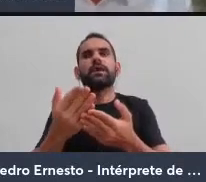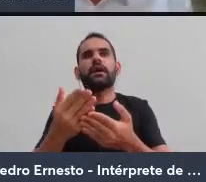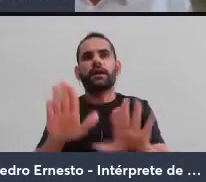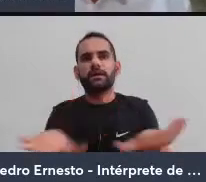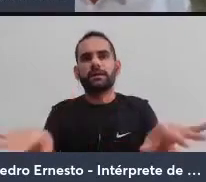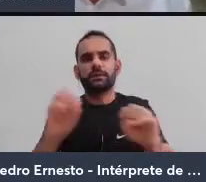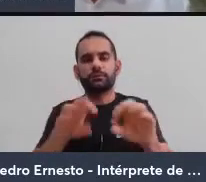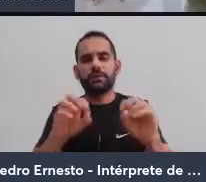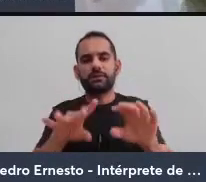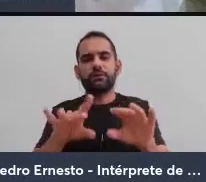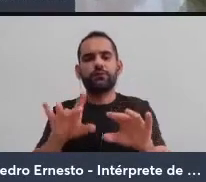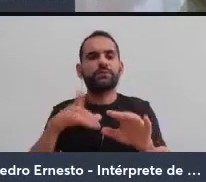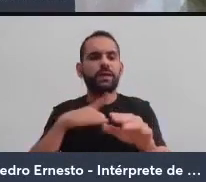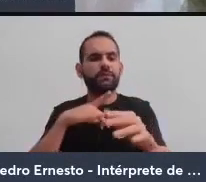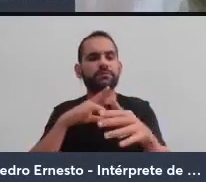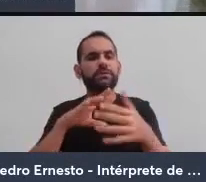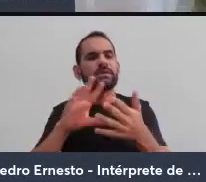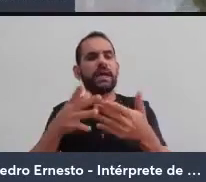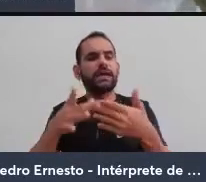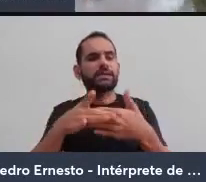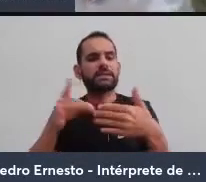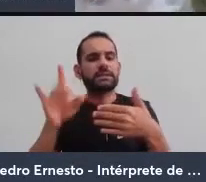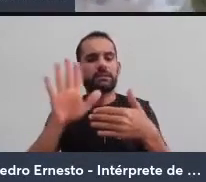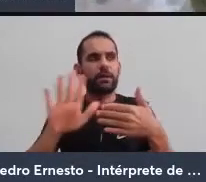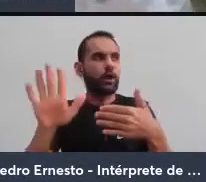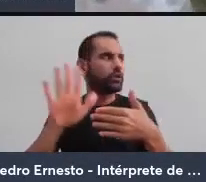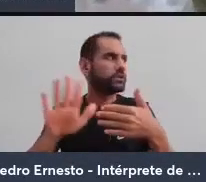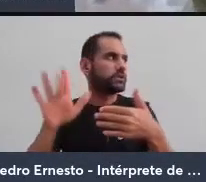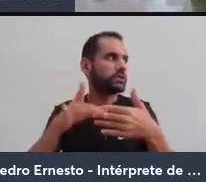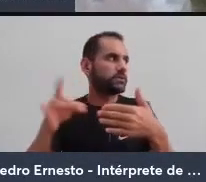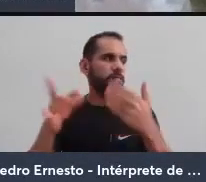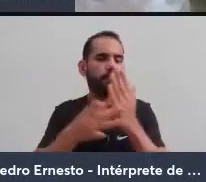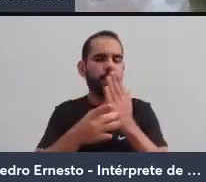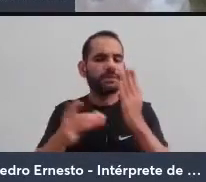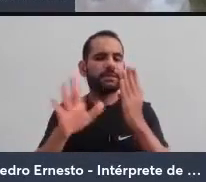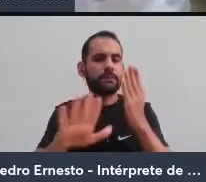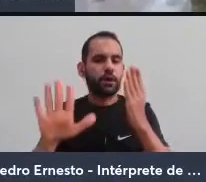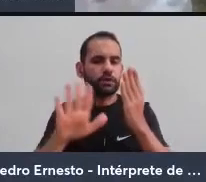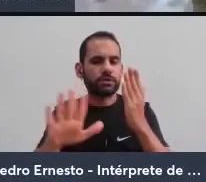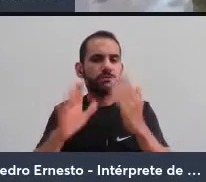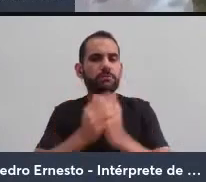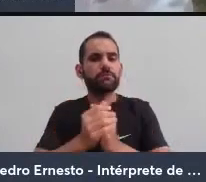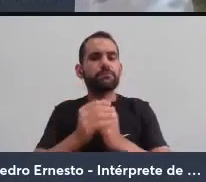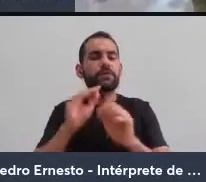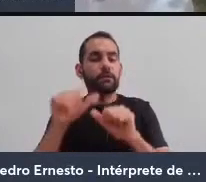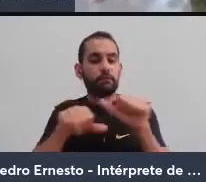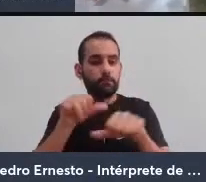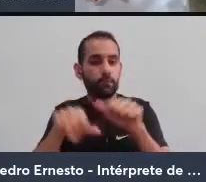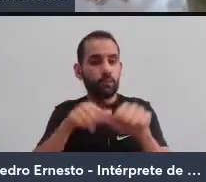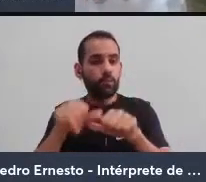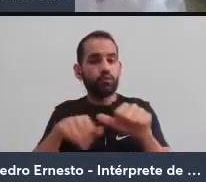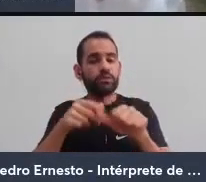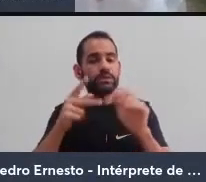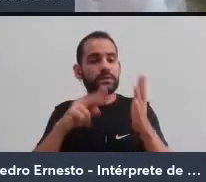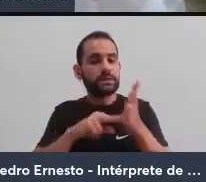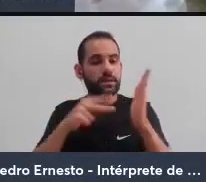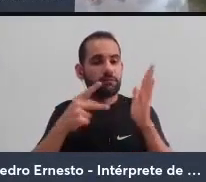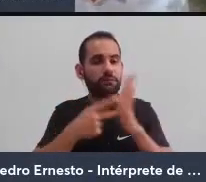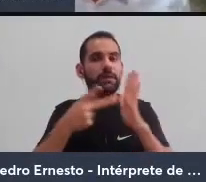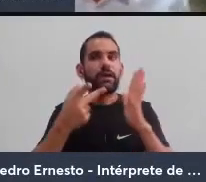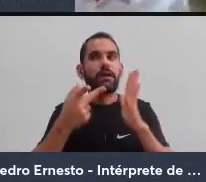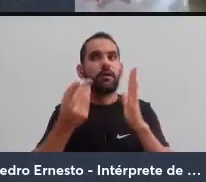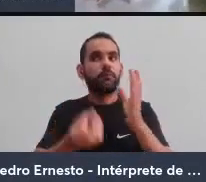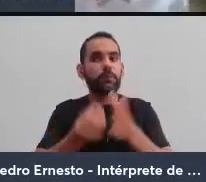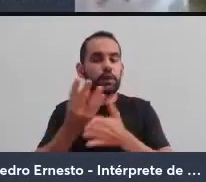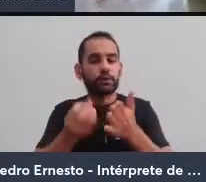coordenadas semióticas. Isso como forma de moldar as crianças, como forma de produzi-las dentro